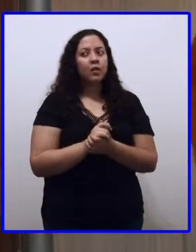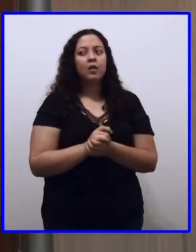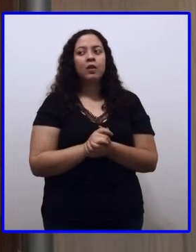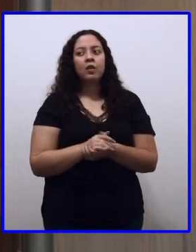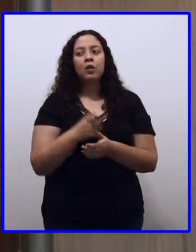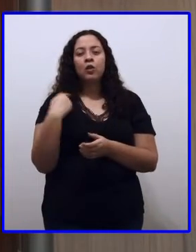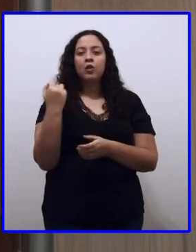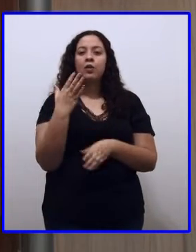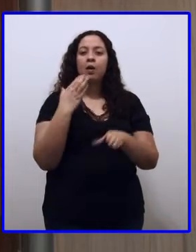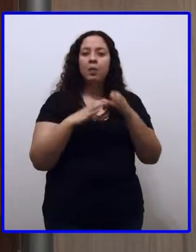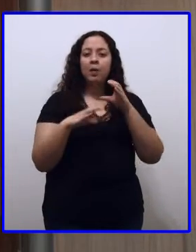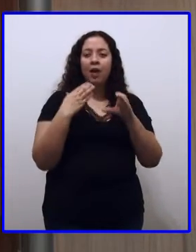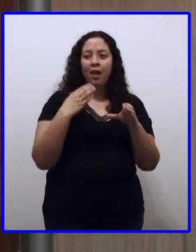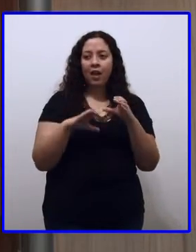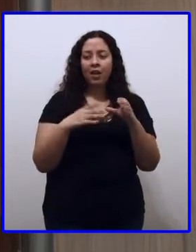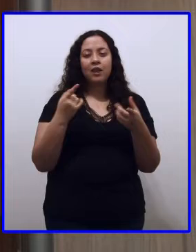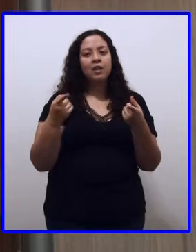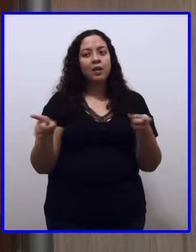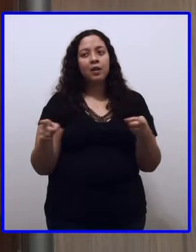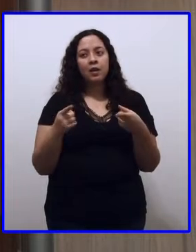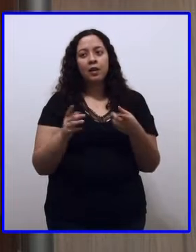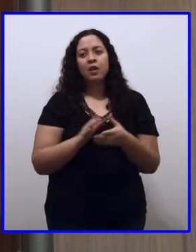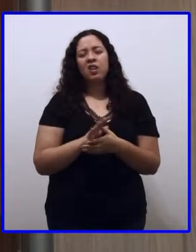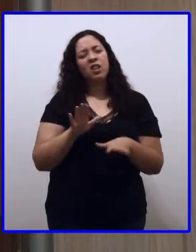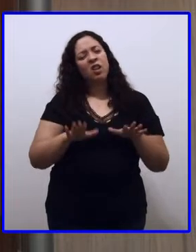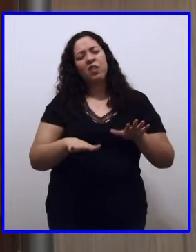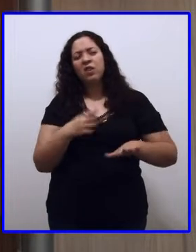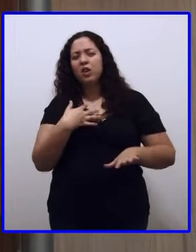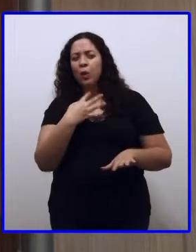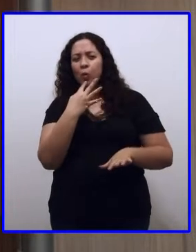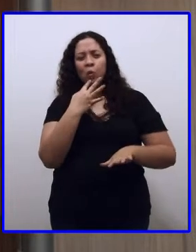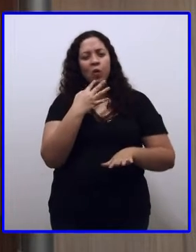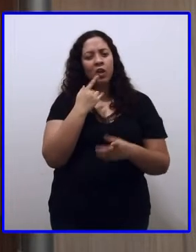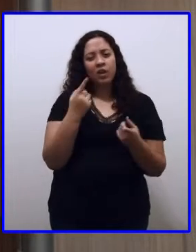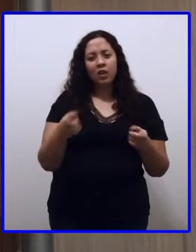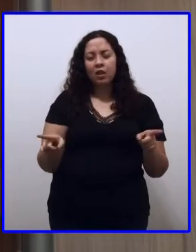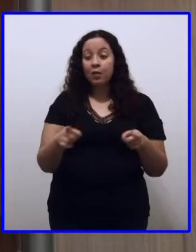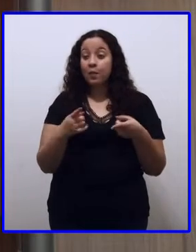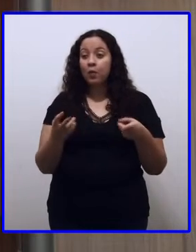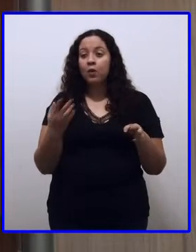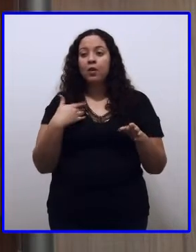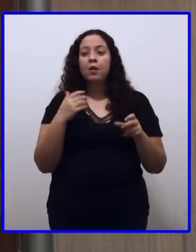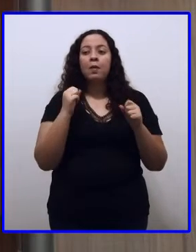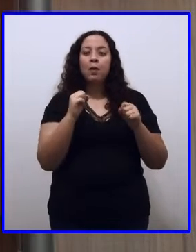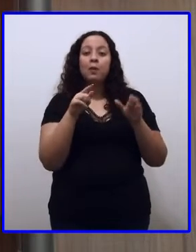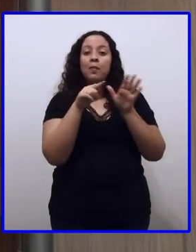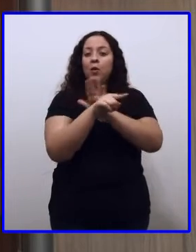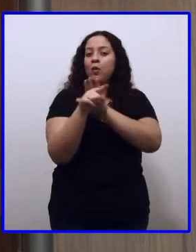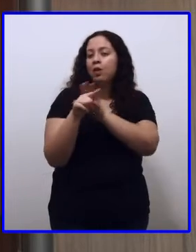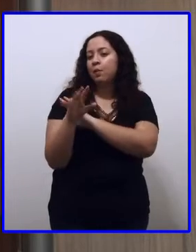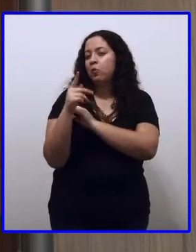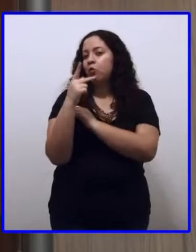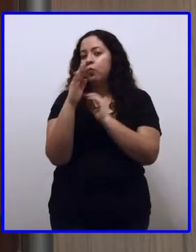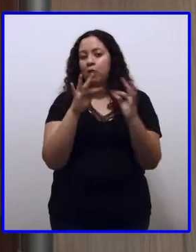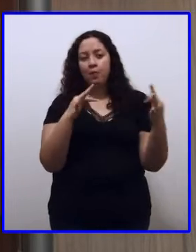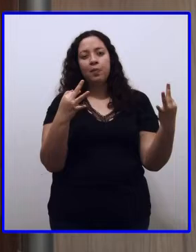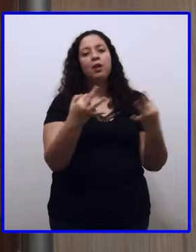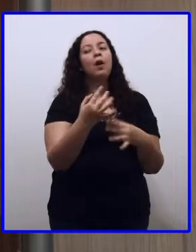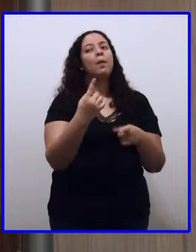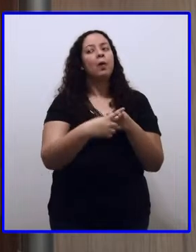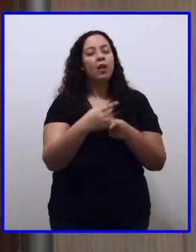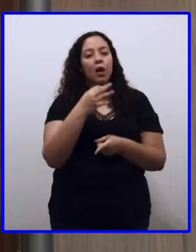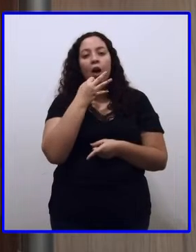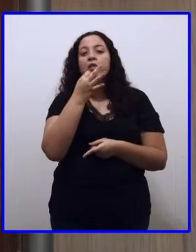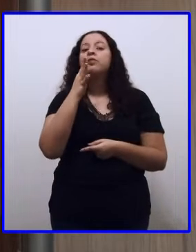cantar essa música, que é da banda Legião Urbana. Talvez você nem conheça, né? Se você não conhece, pergunta para o pai, para a mãe, para o tio, para a tia.